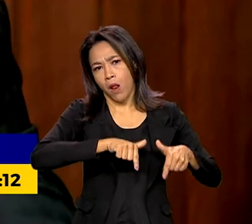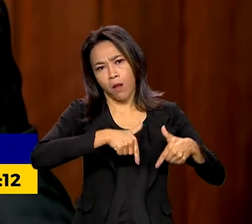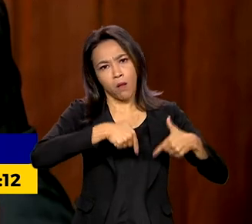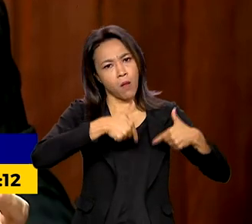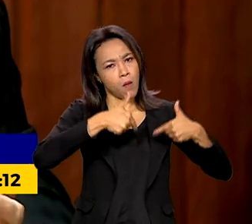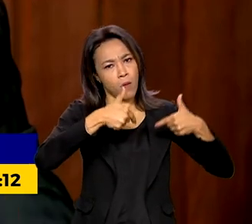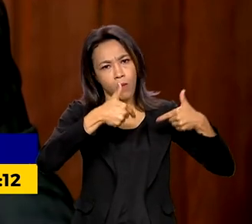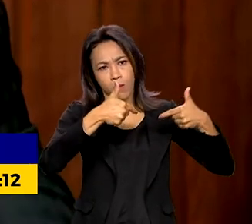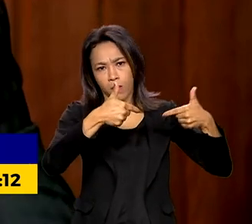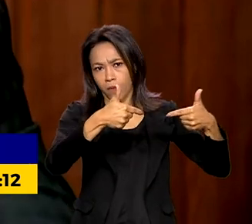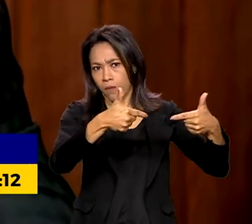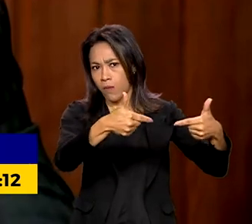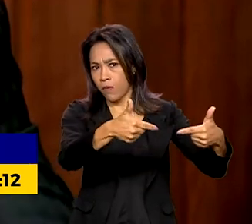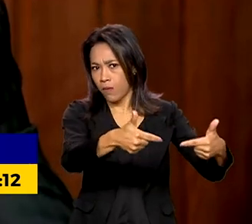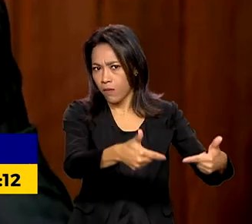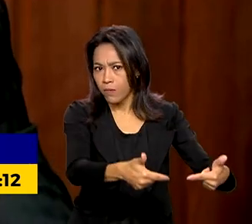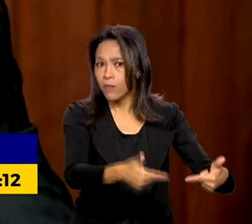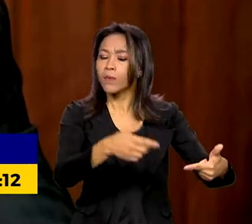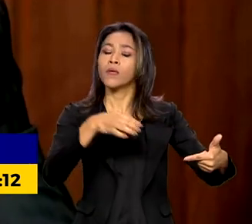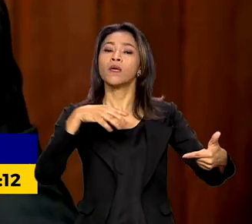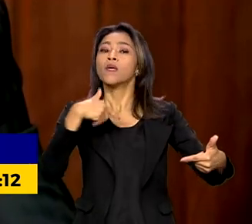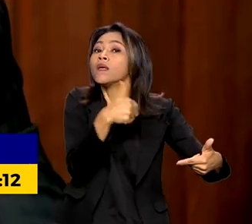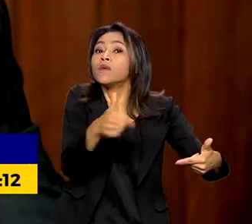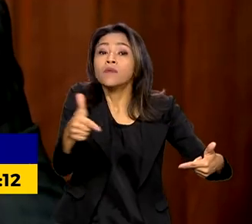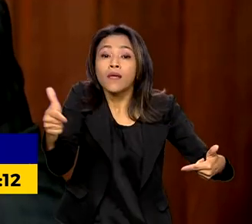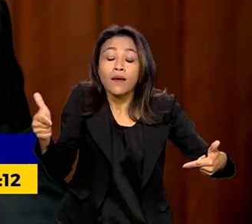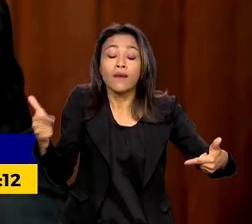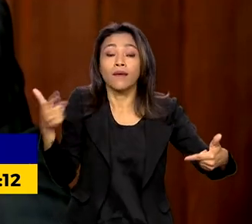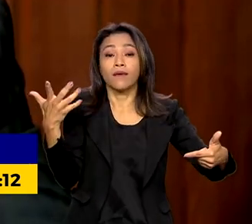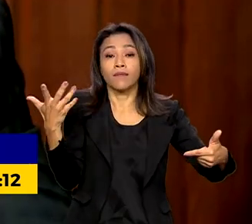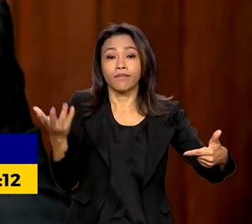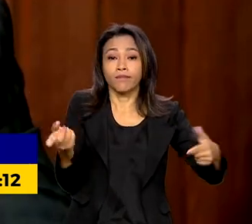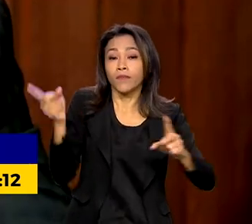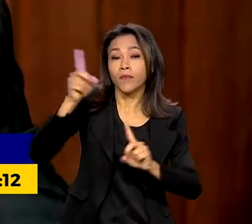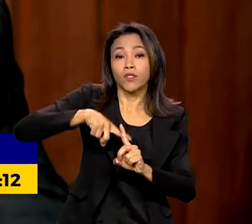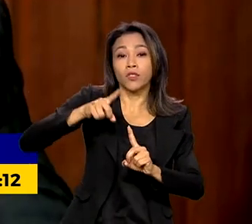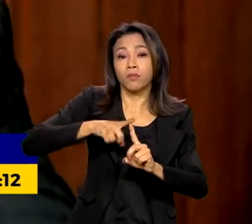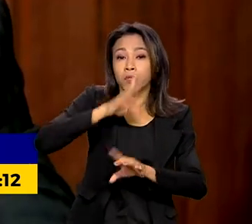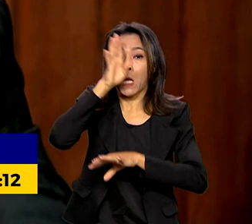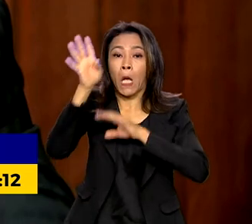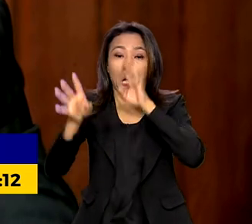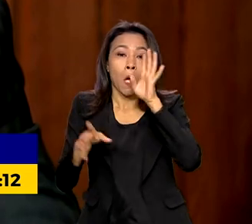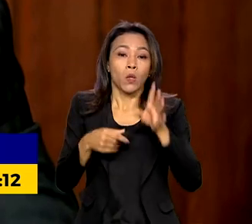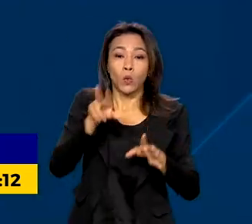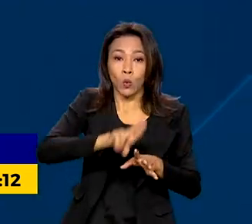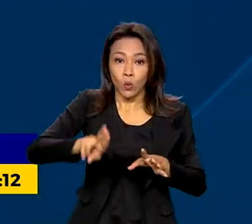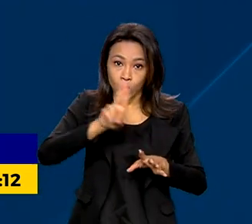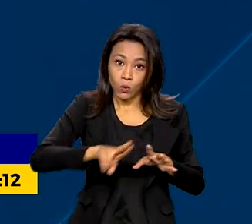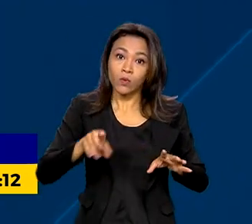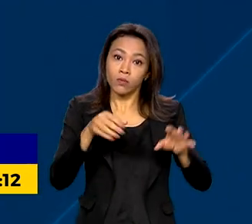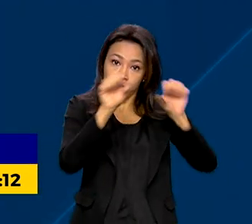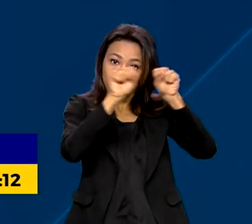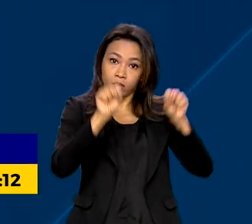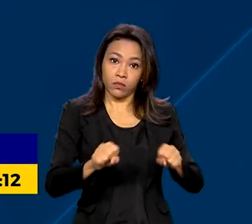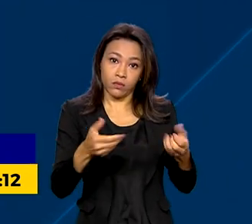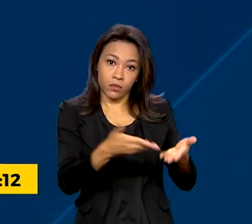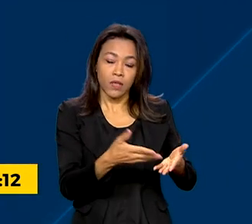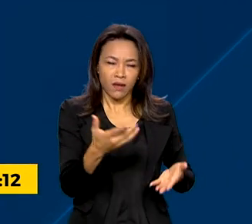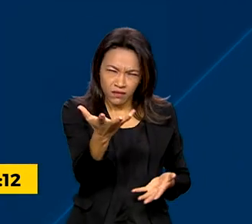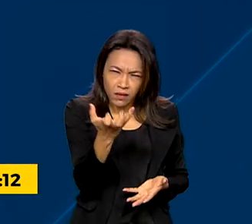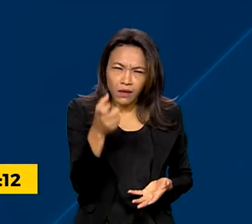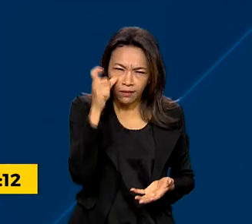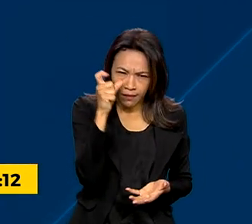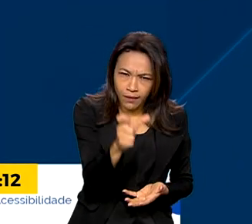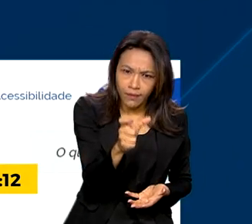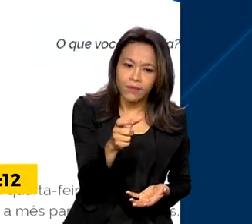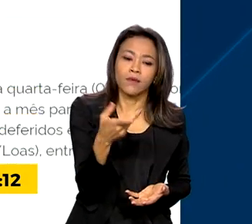isso se divida, que não tenha nenhum tipo de exagero no uso da ferramenta. Para aqueles que se interessarem,